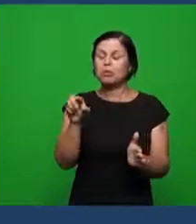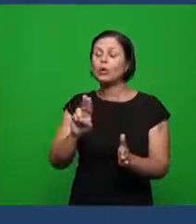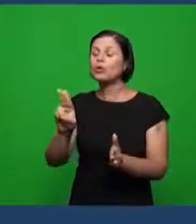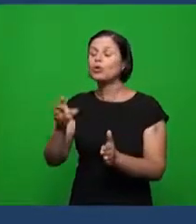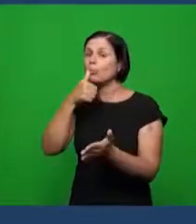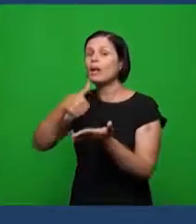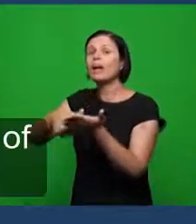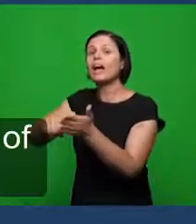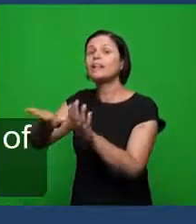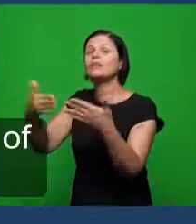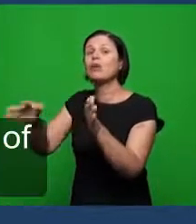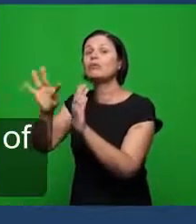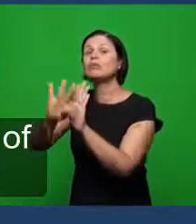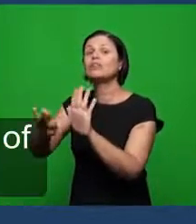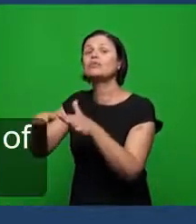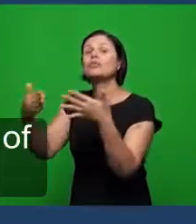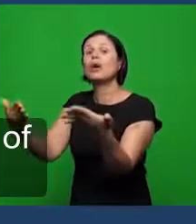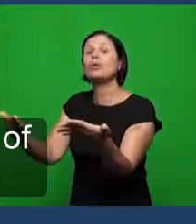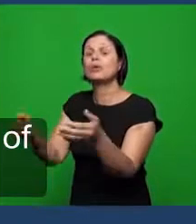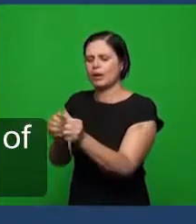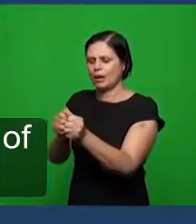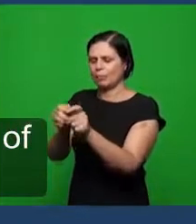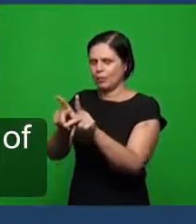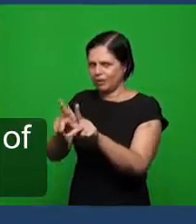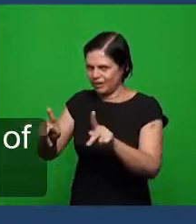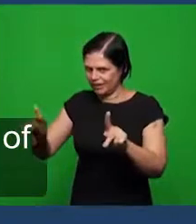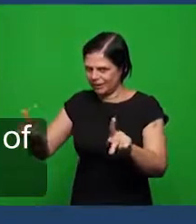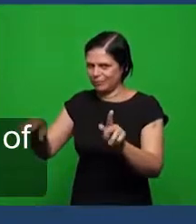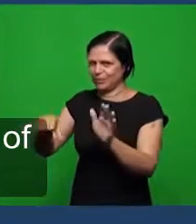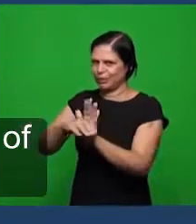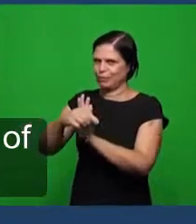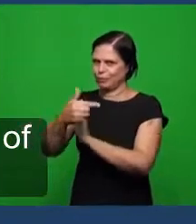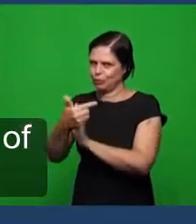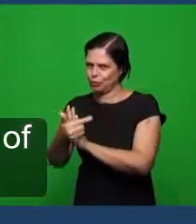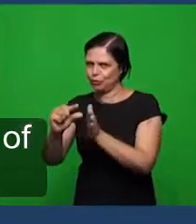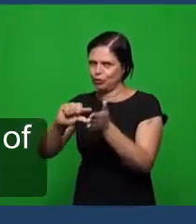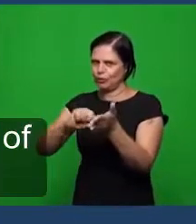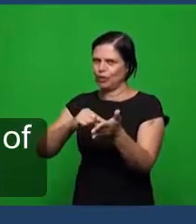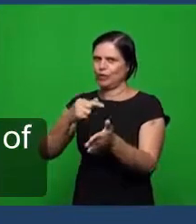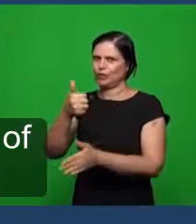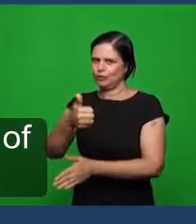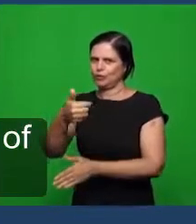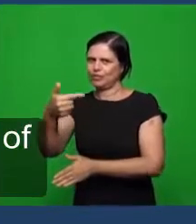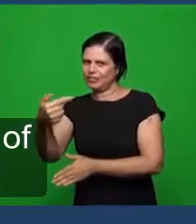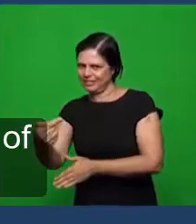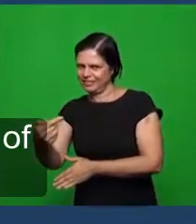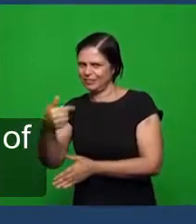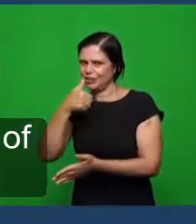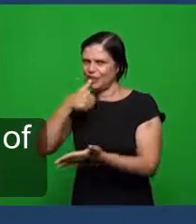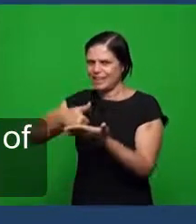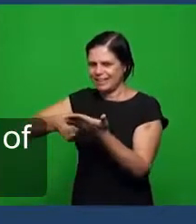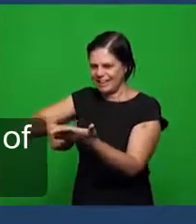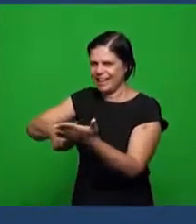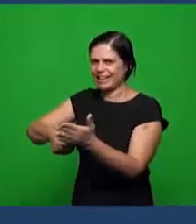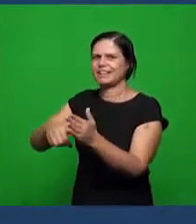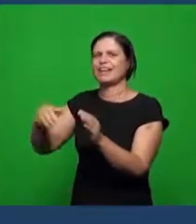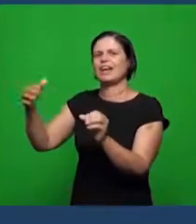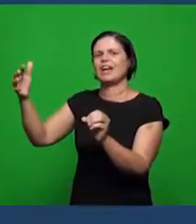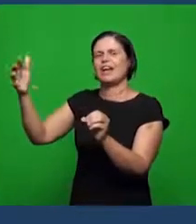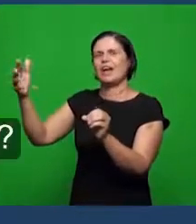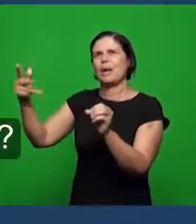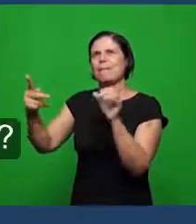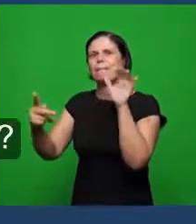correspondente em apocalipse nós temos apocalipse 2 1217 a carta a igreja de pérgamo